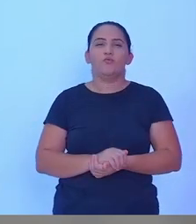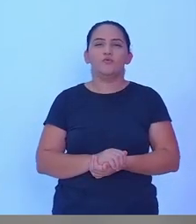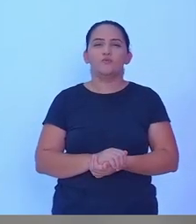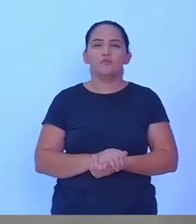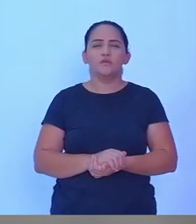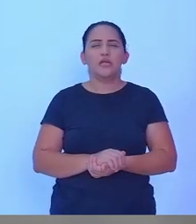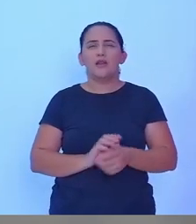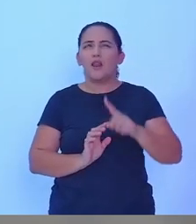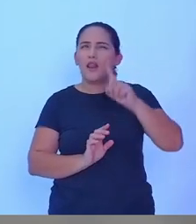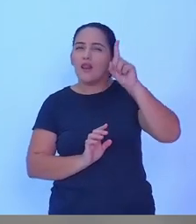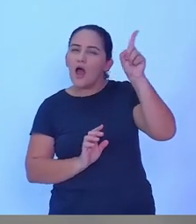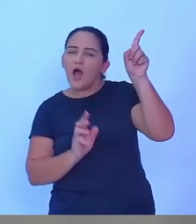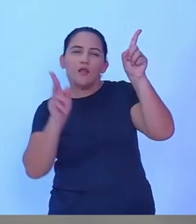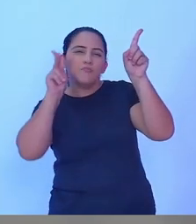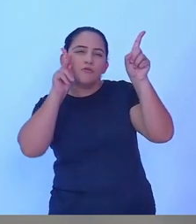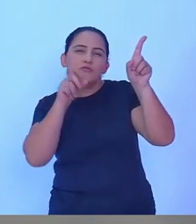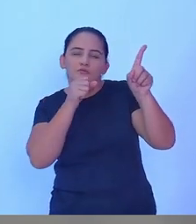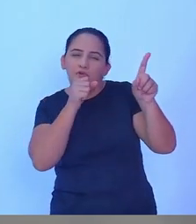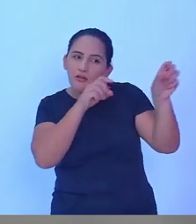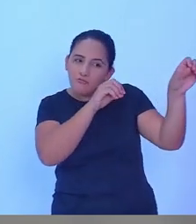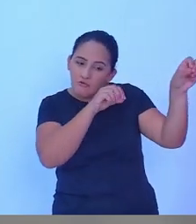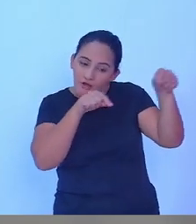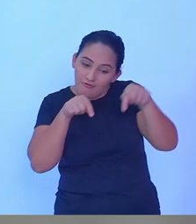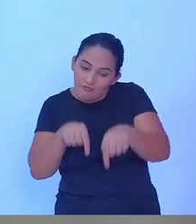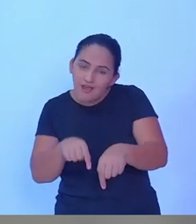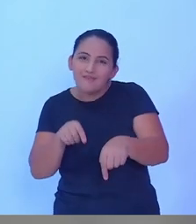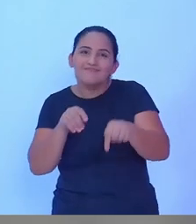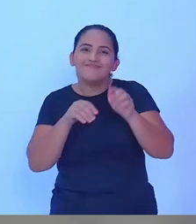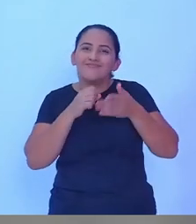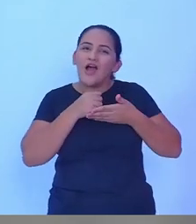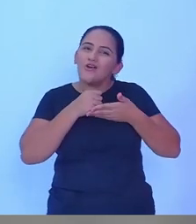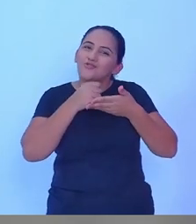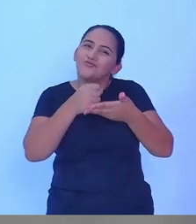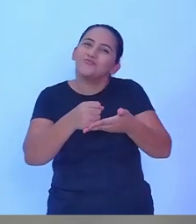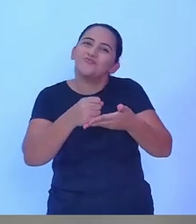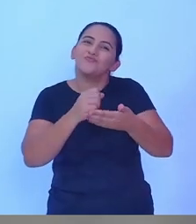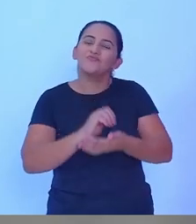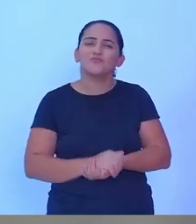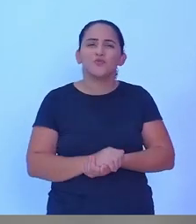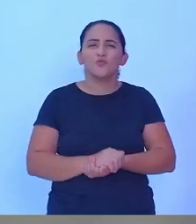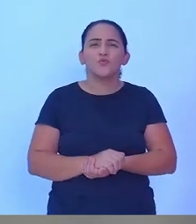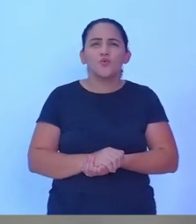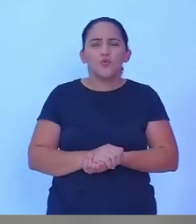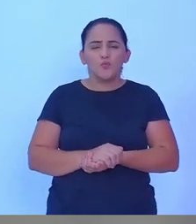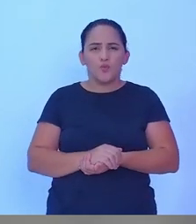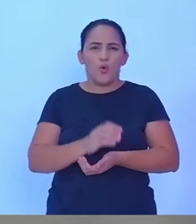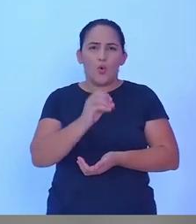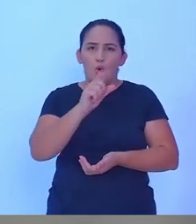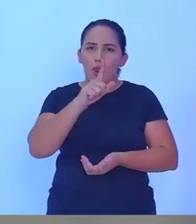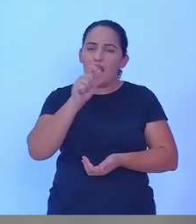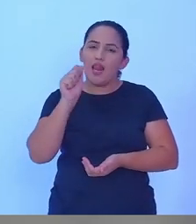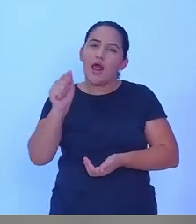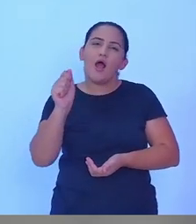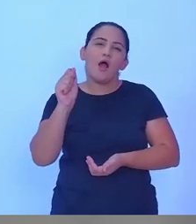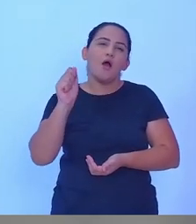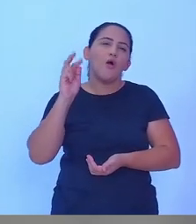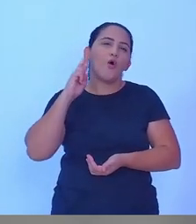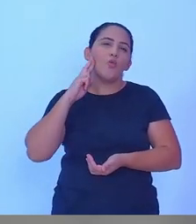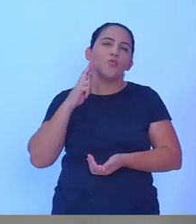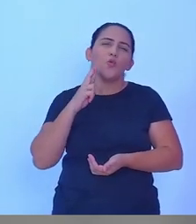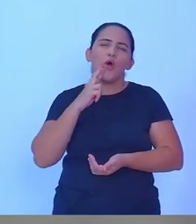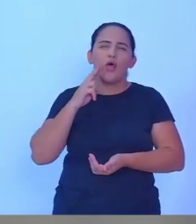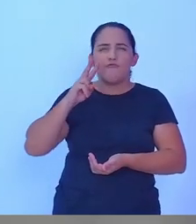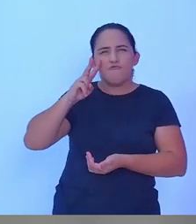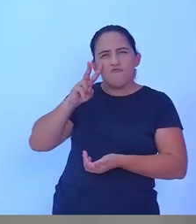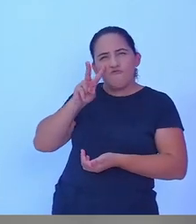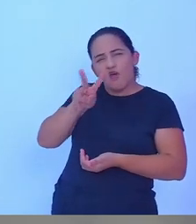Porto Velho para ajudar aqui nesse debate. olarrondonia.com.br, vejarondonia